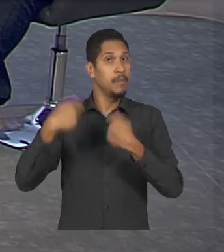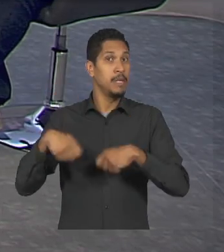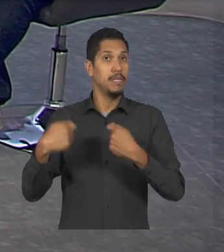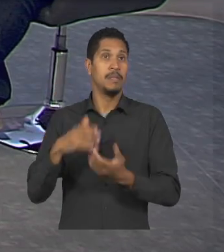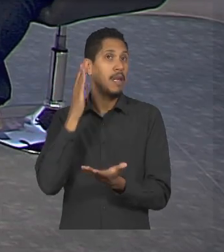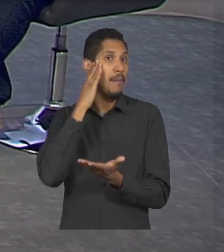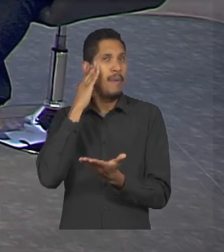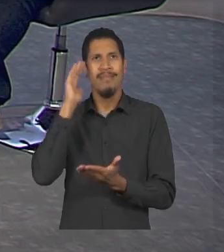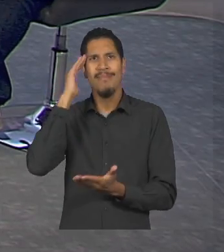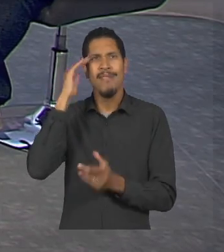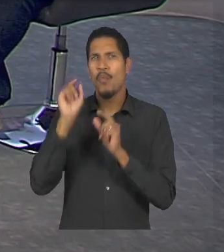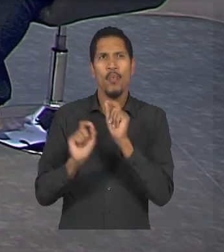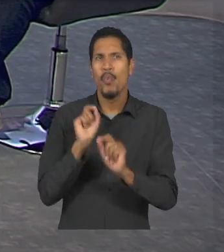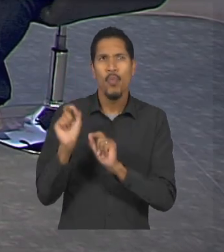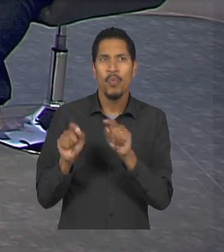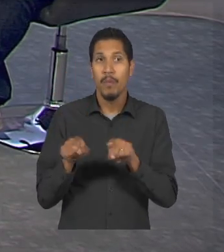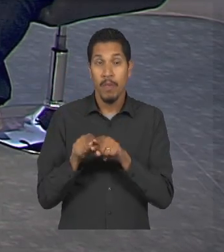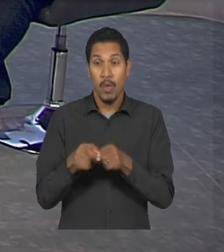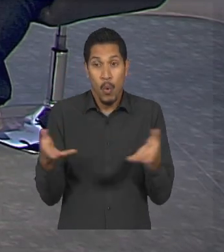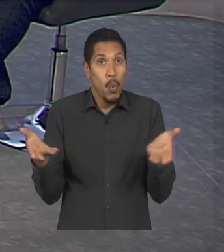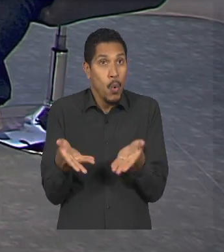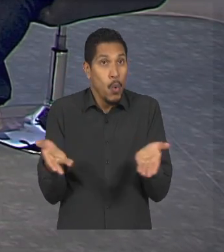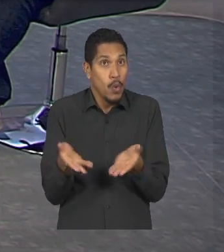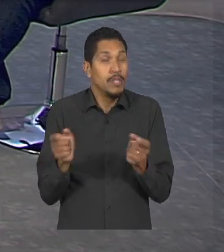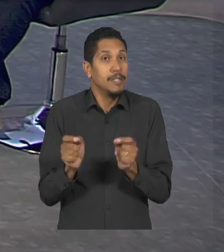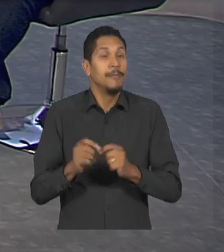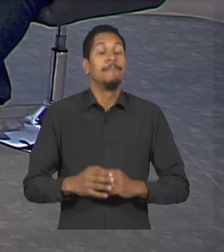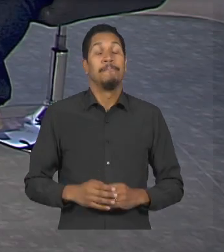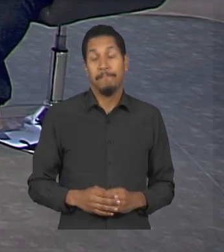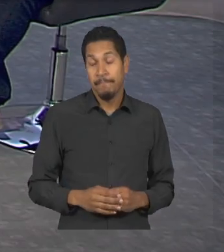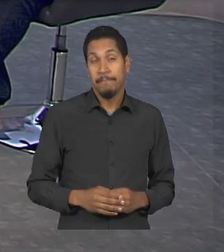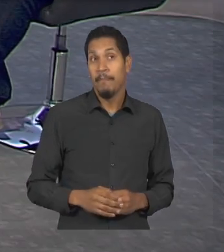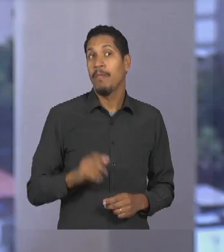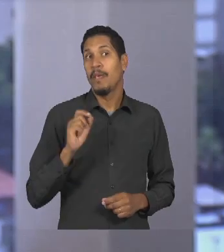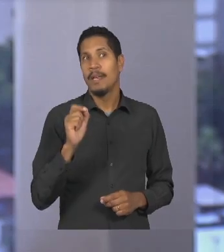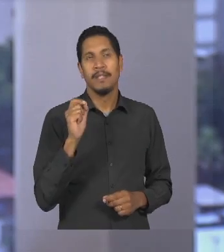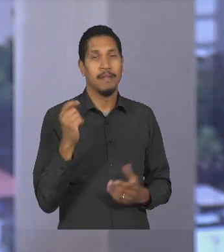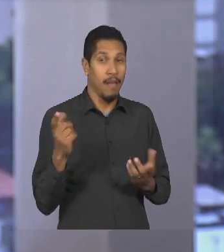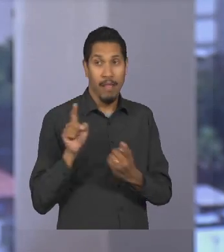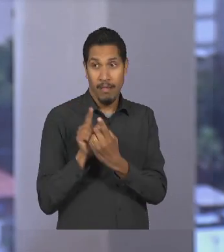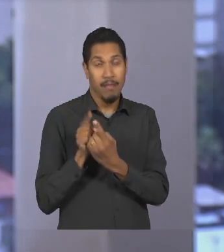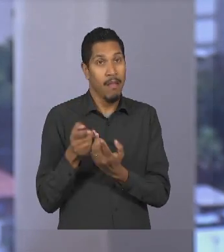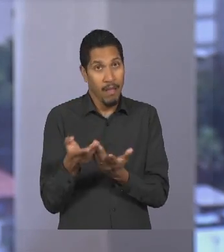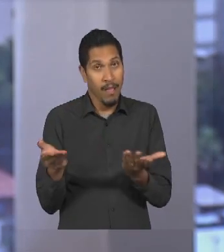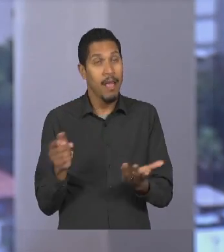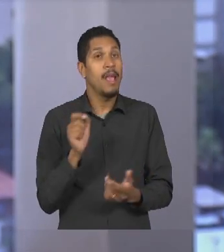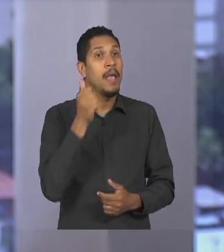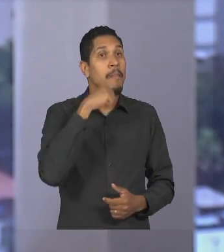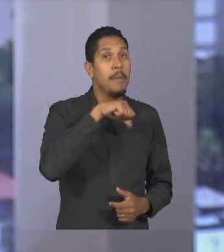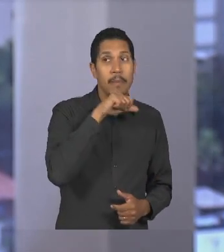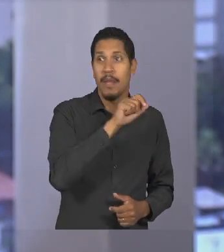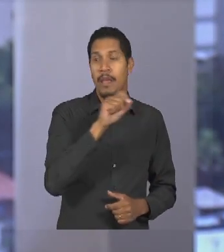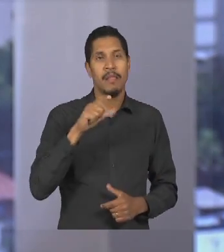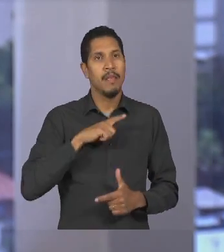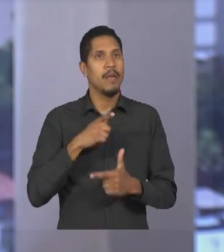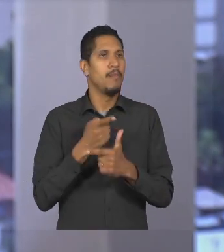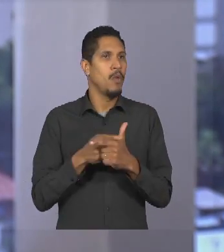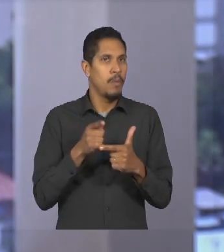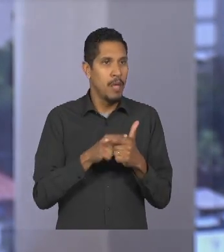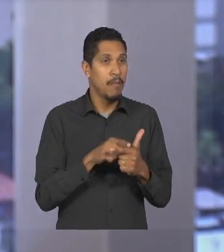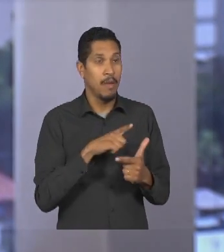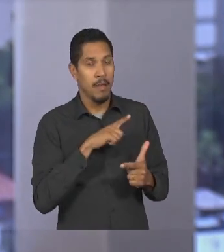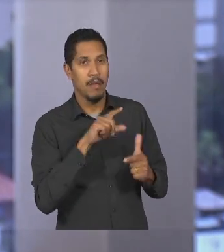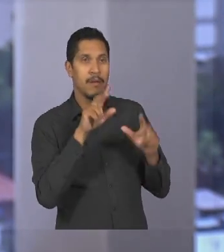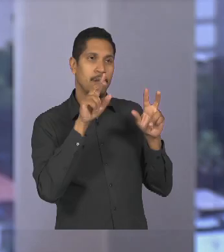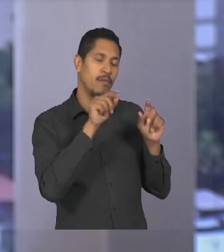precisam entender o que é o mundo hoje tá para atender bem e as mães que tem problema com os filhos